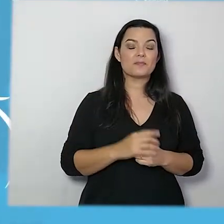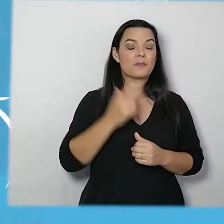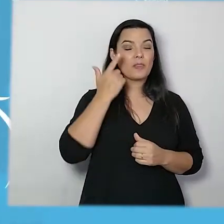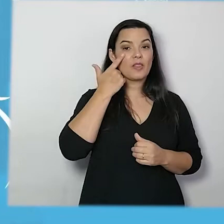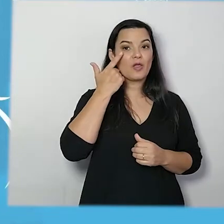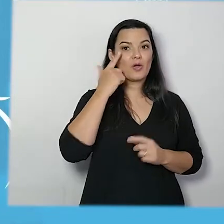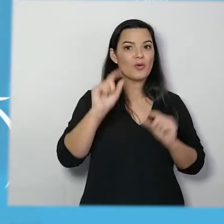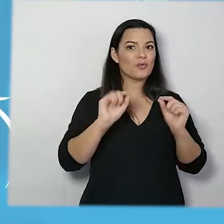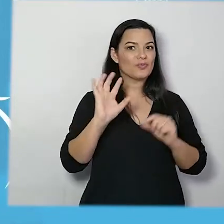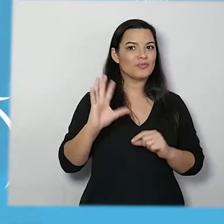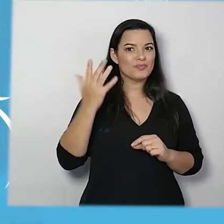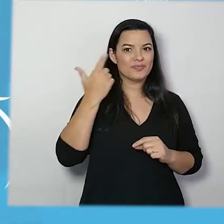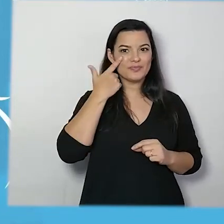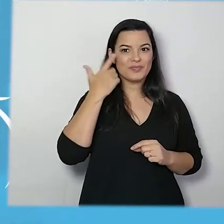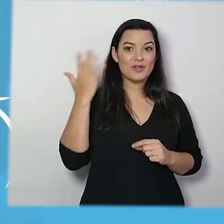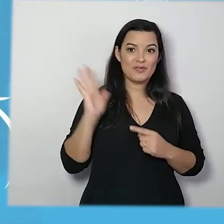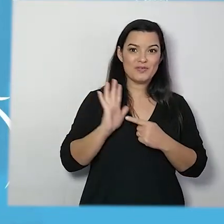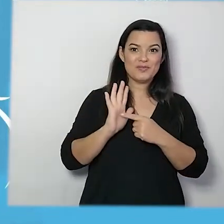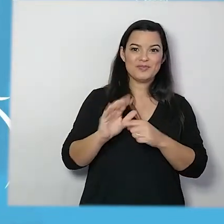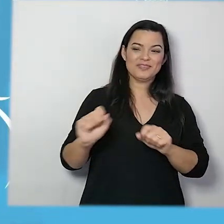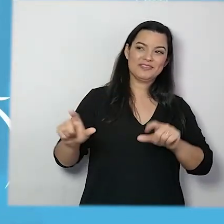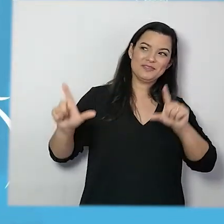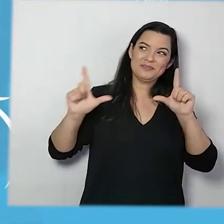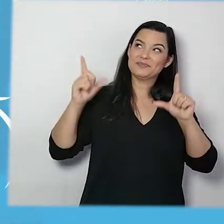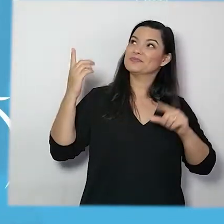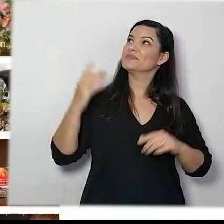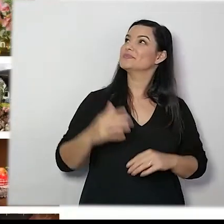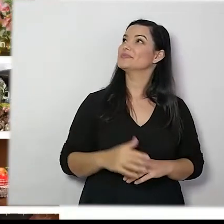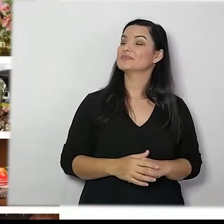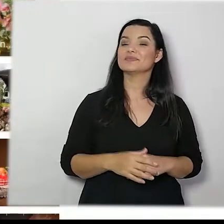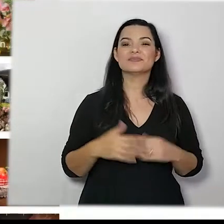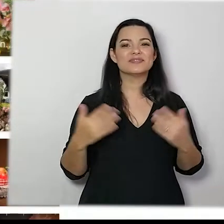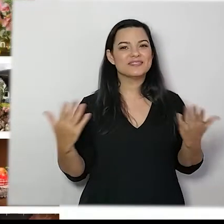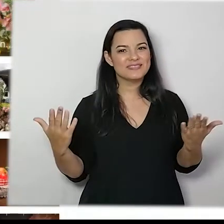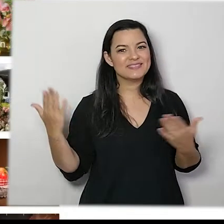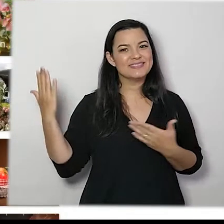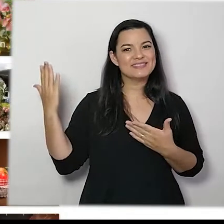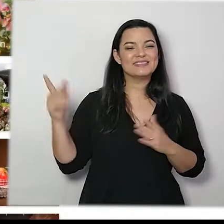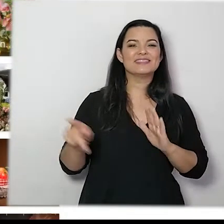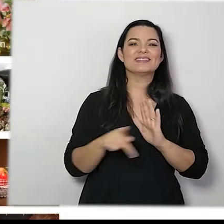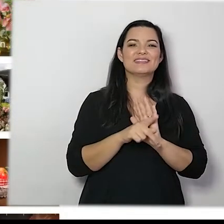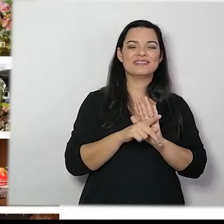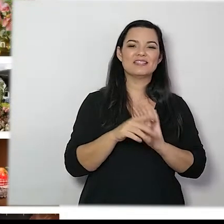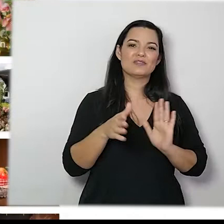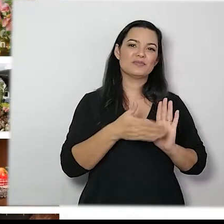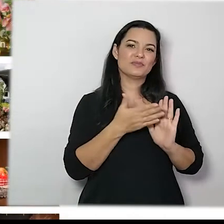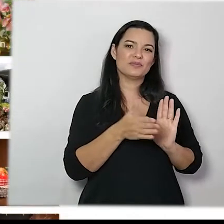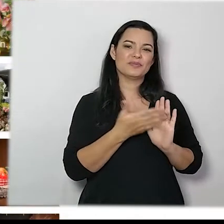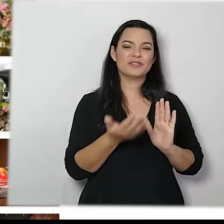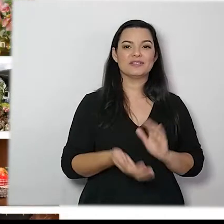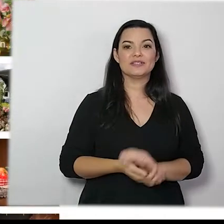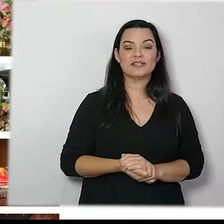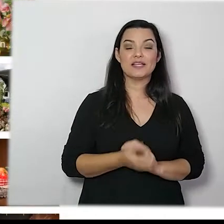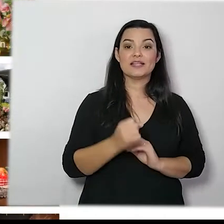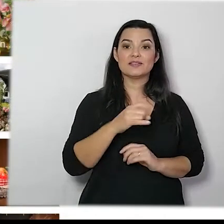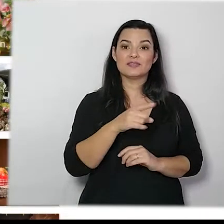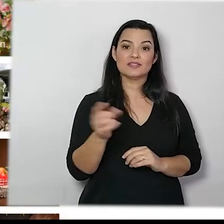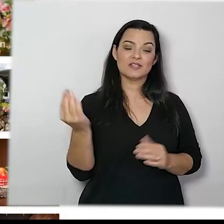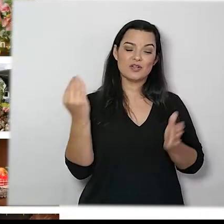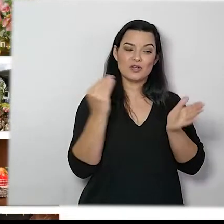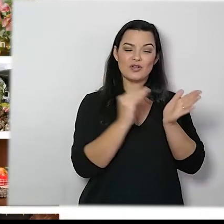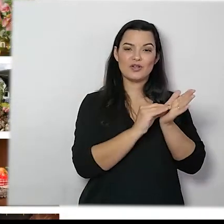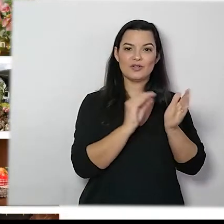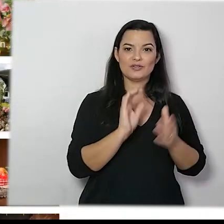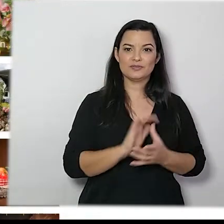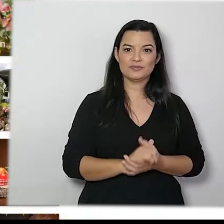olha o que vai acontecer. Eu vou te mostrar. Então, essa é a proposta. Quando você colocar